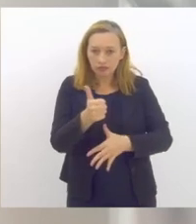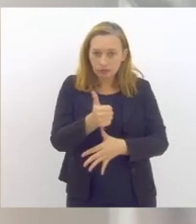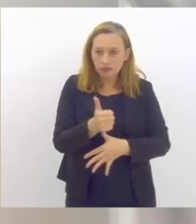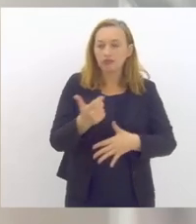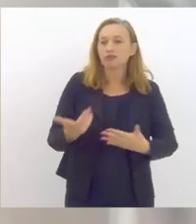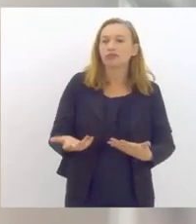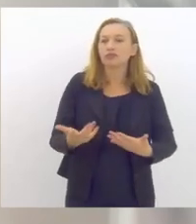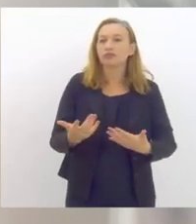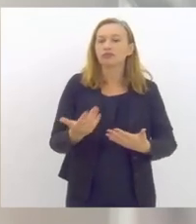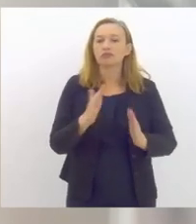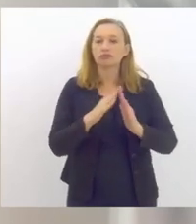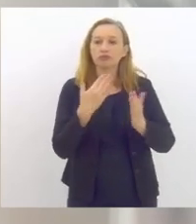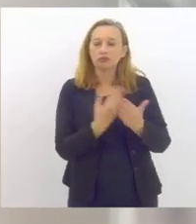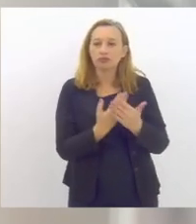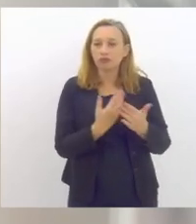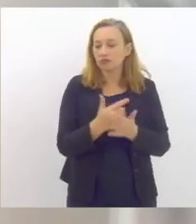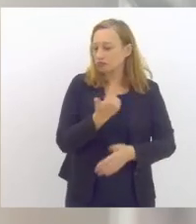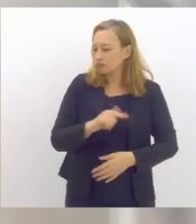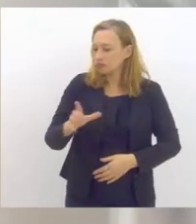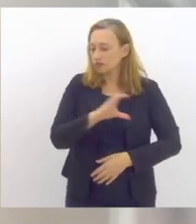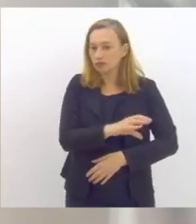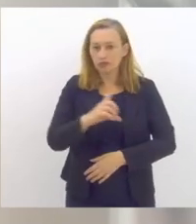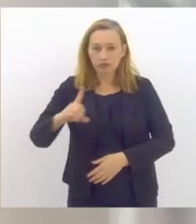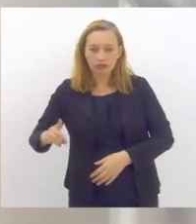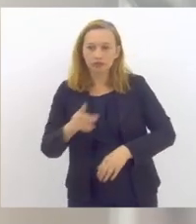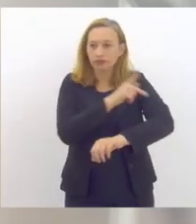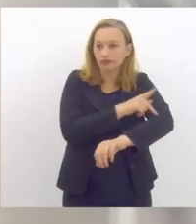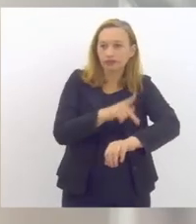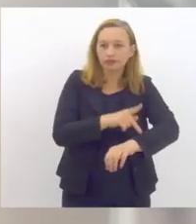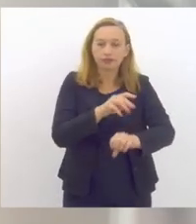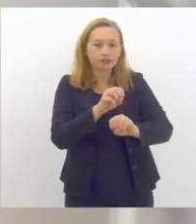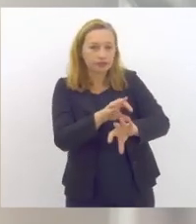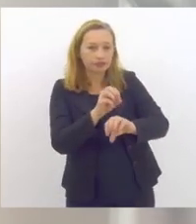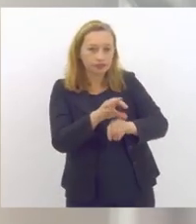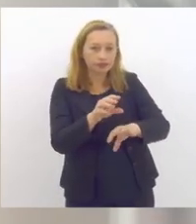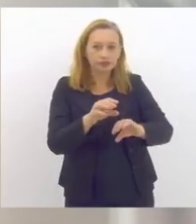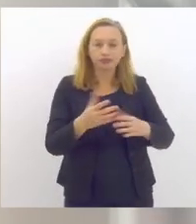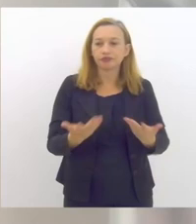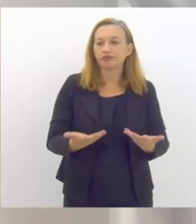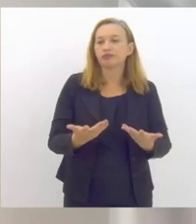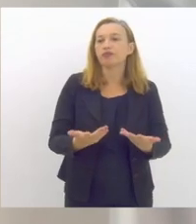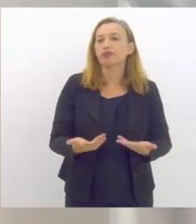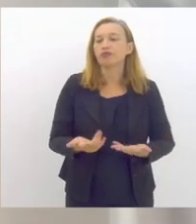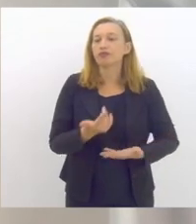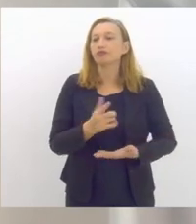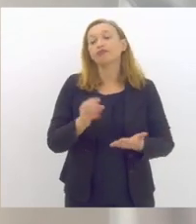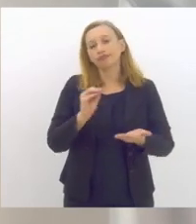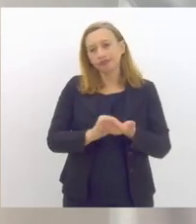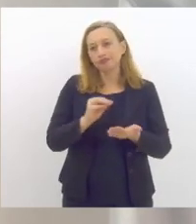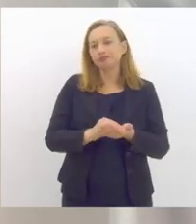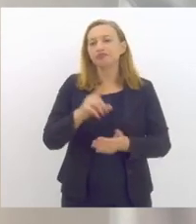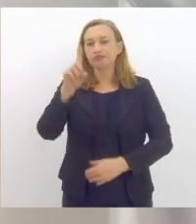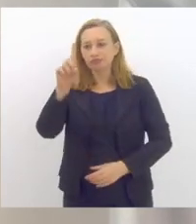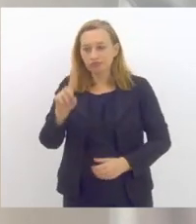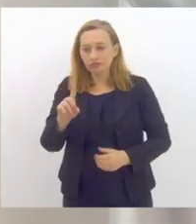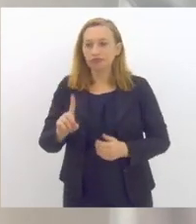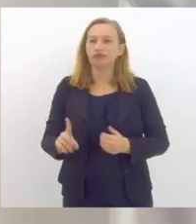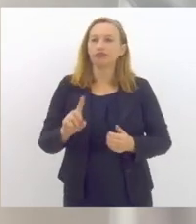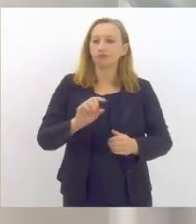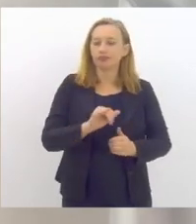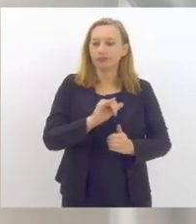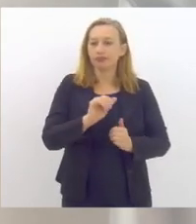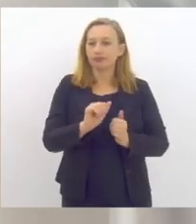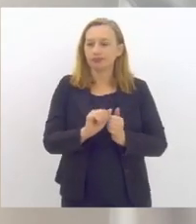escolas que não têm coordenador pedagógico, que não têm orientador educacional, muitas vezes que faltam até diretores adjuntos, porque a secretaria